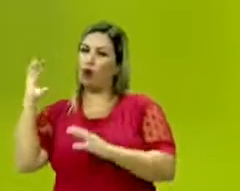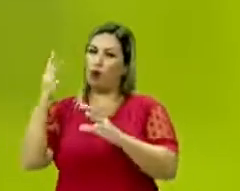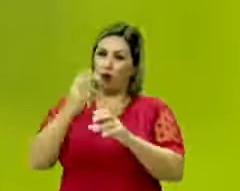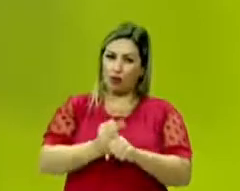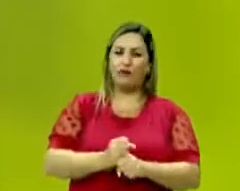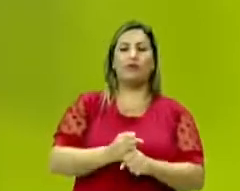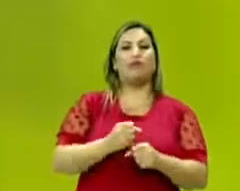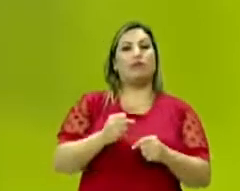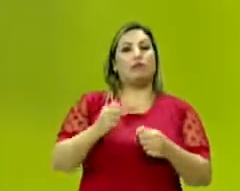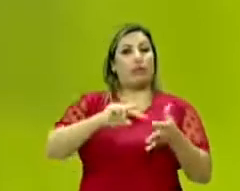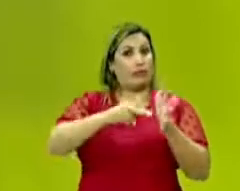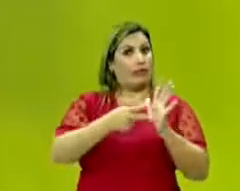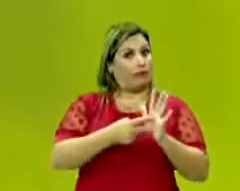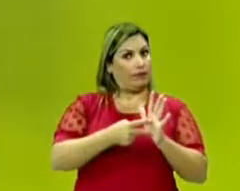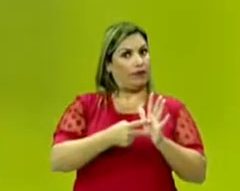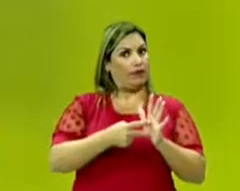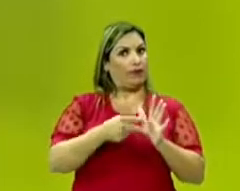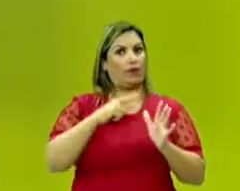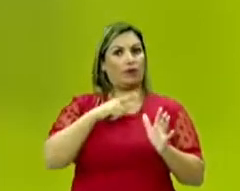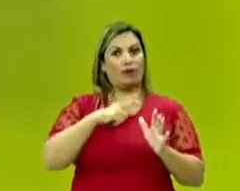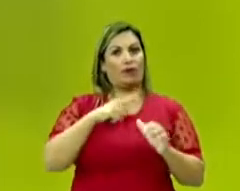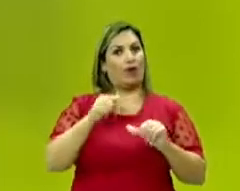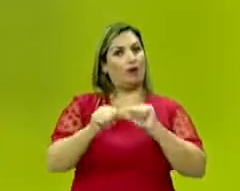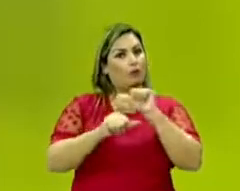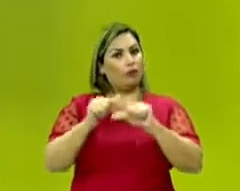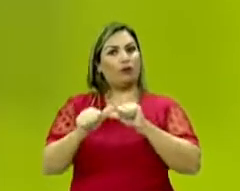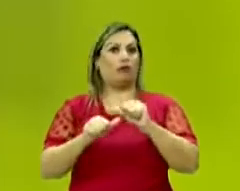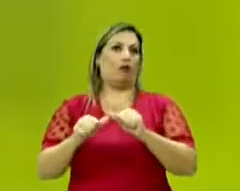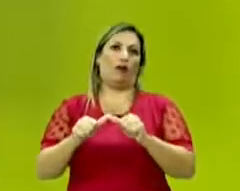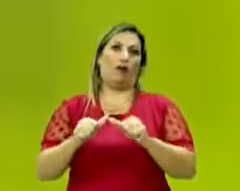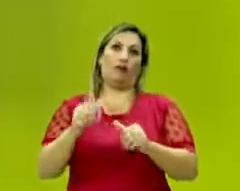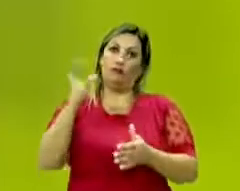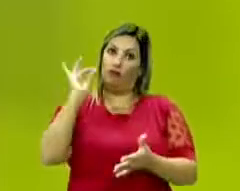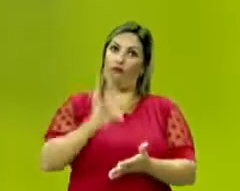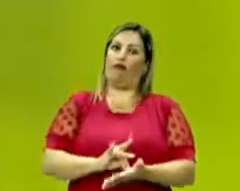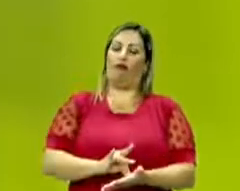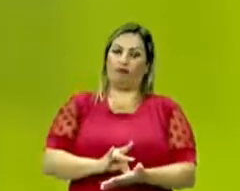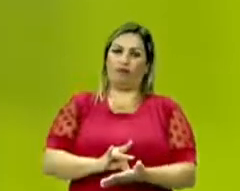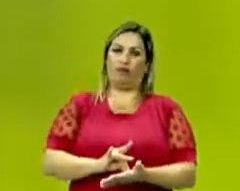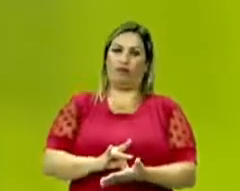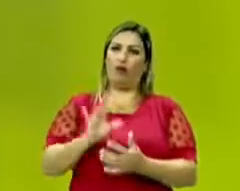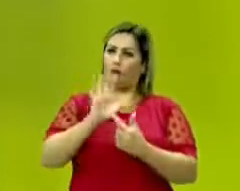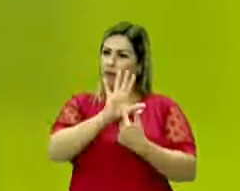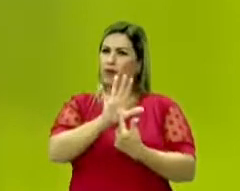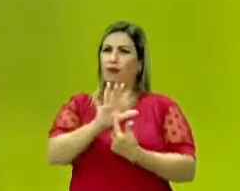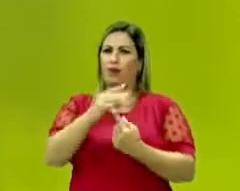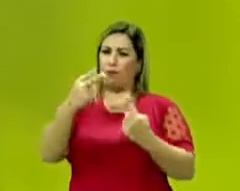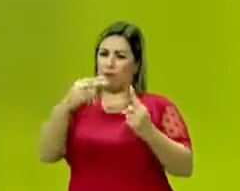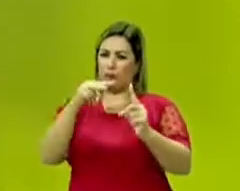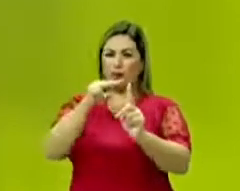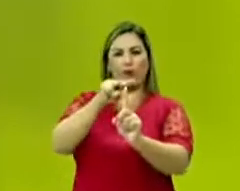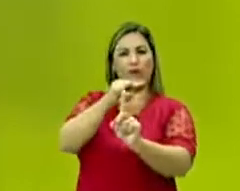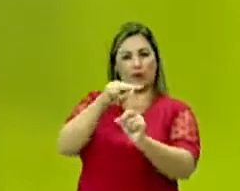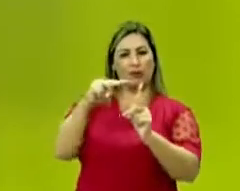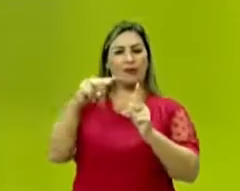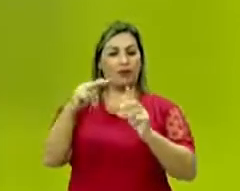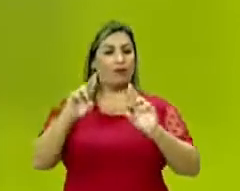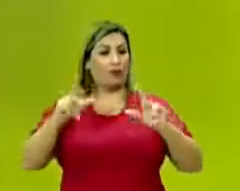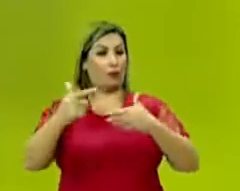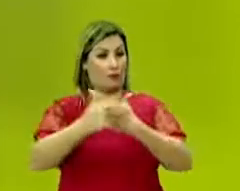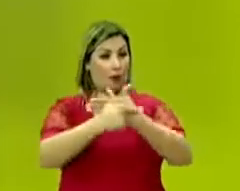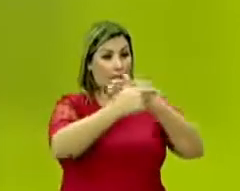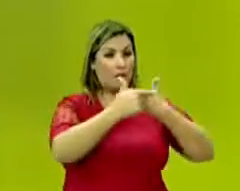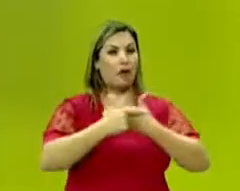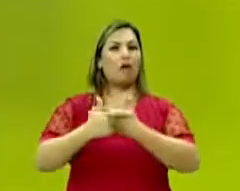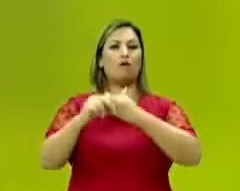significados, elas não vão mudar na interpretação do fato, mas vão nos dar vieses diferentes sobre papéis